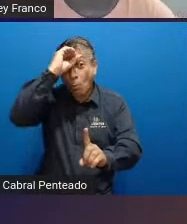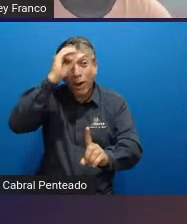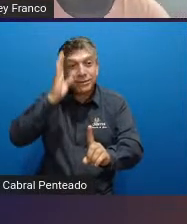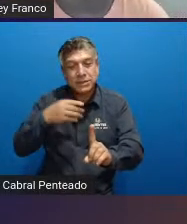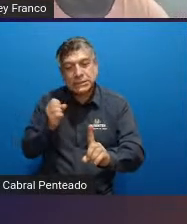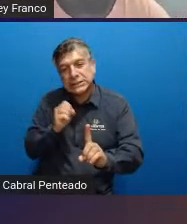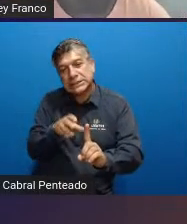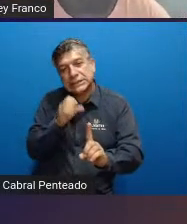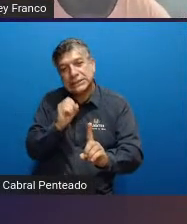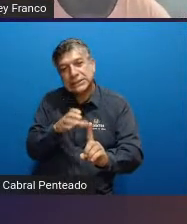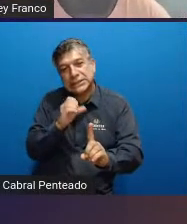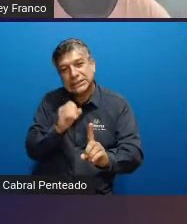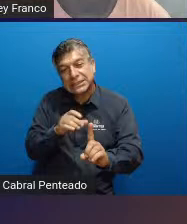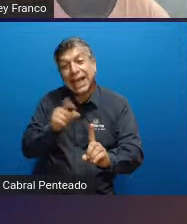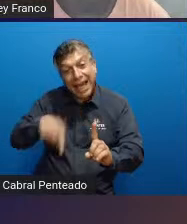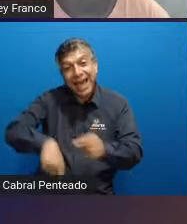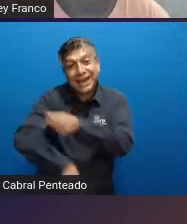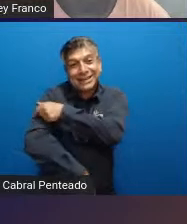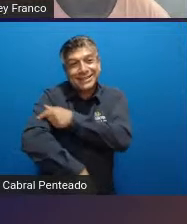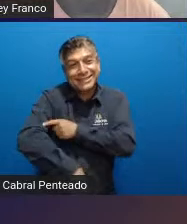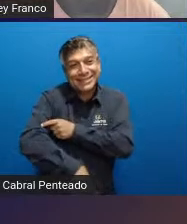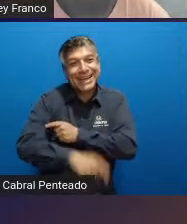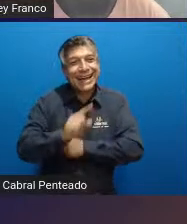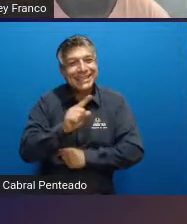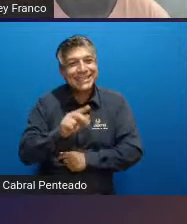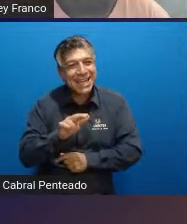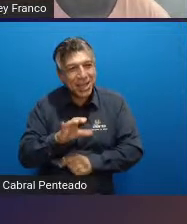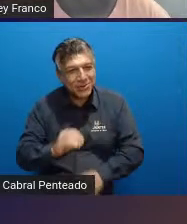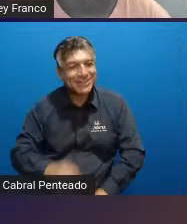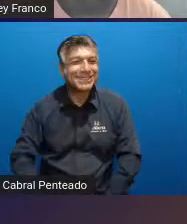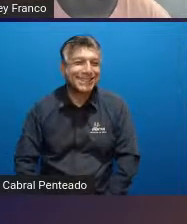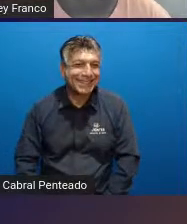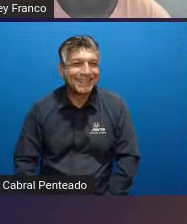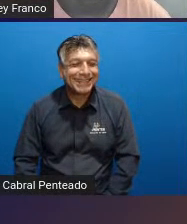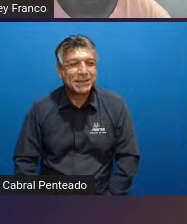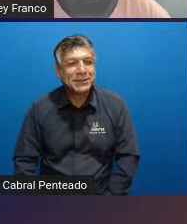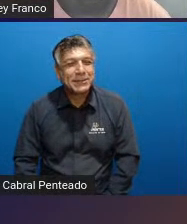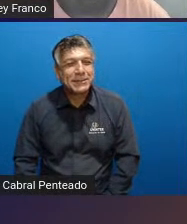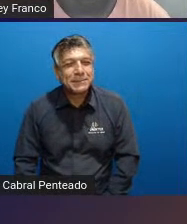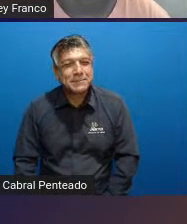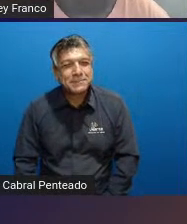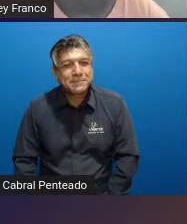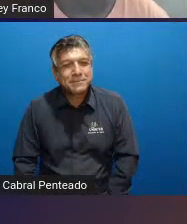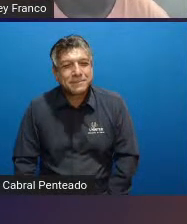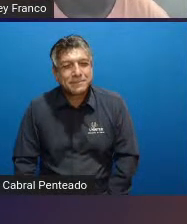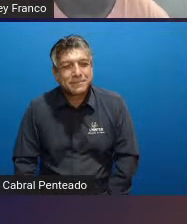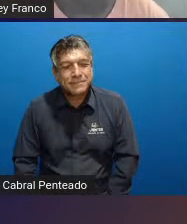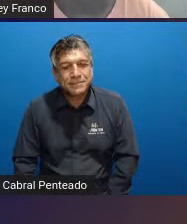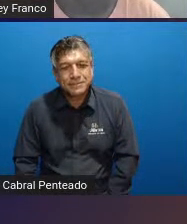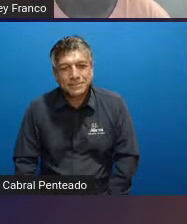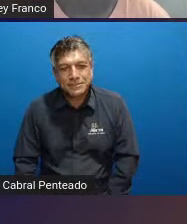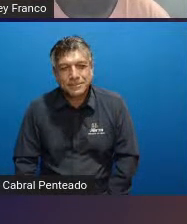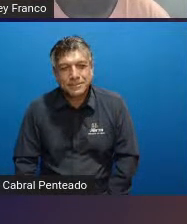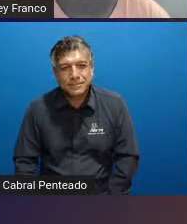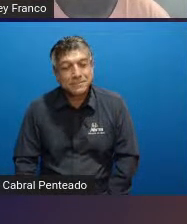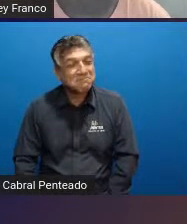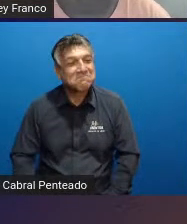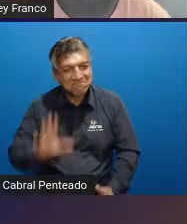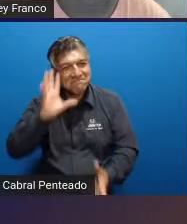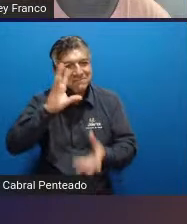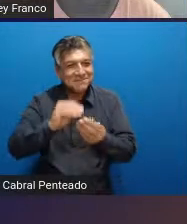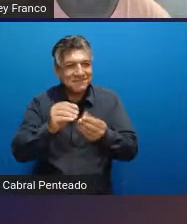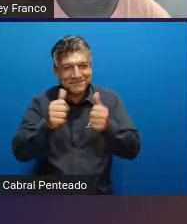atletas mais novos e é isso pessoal